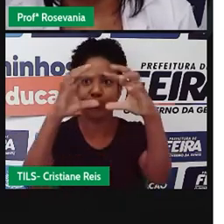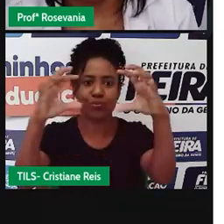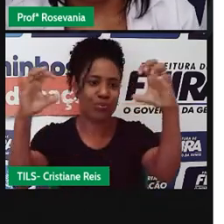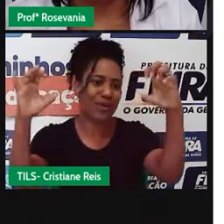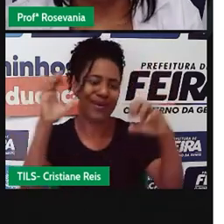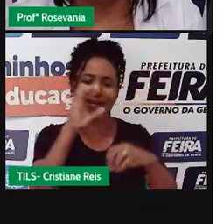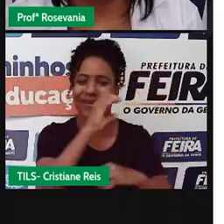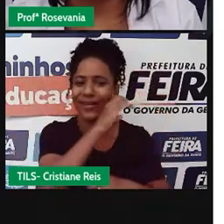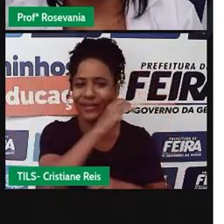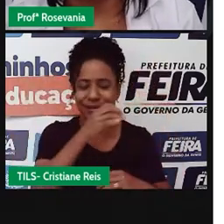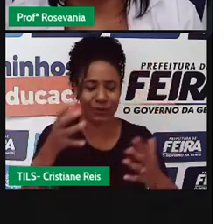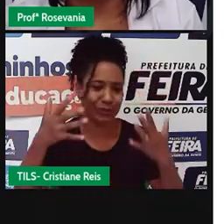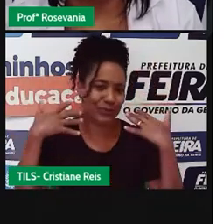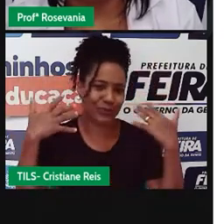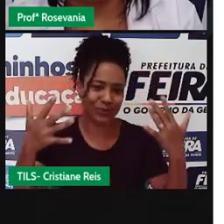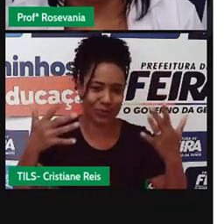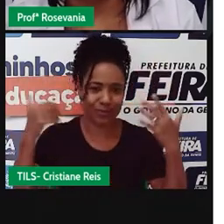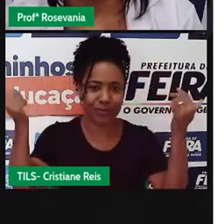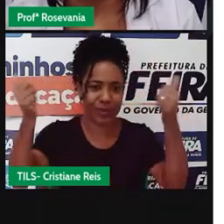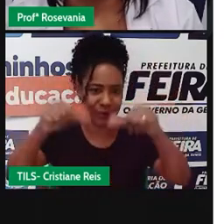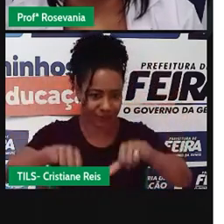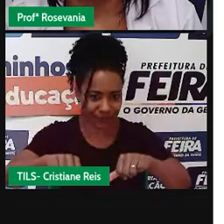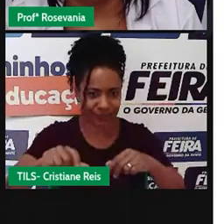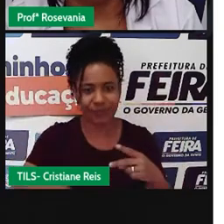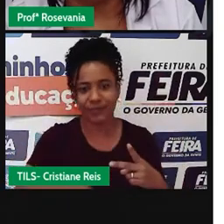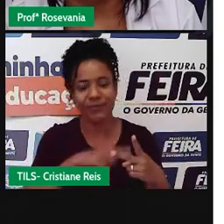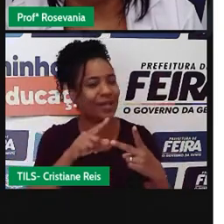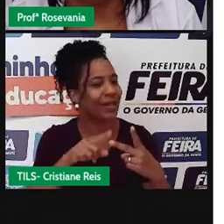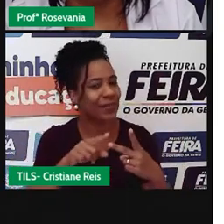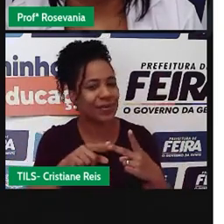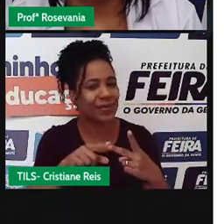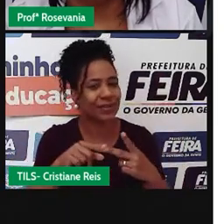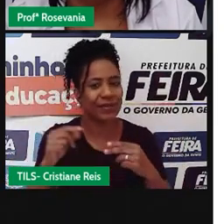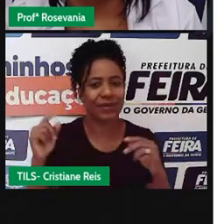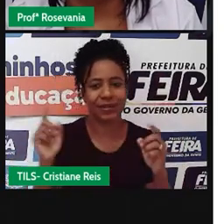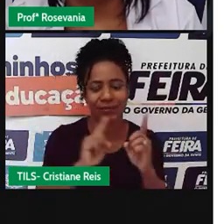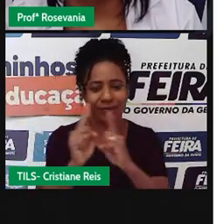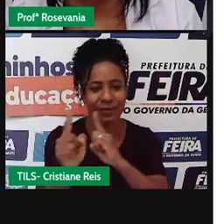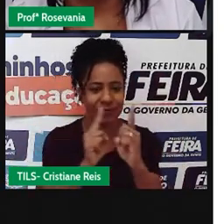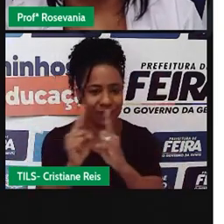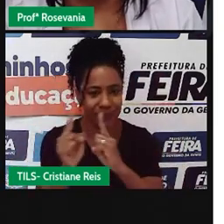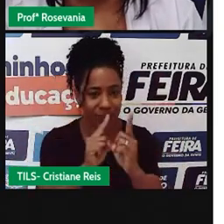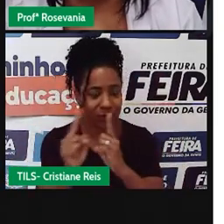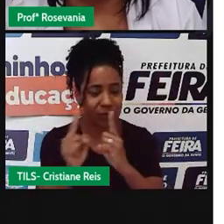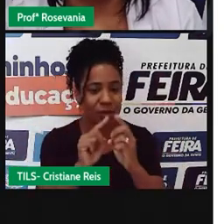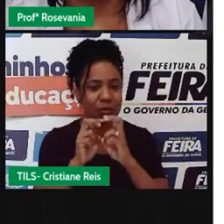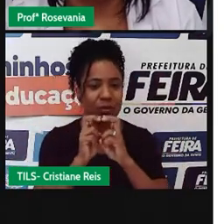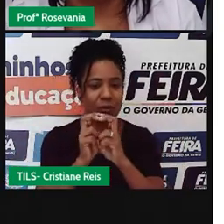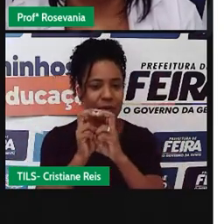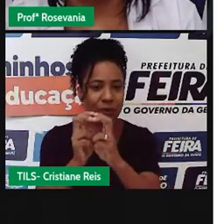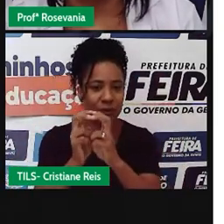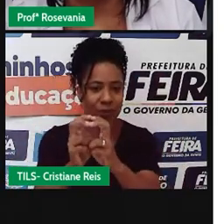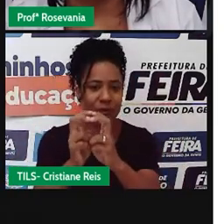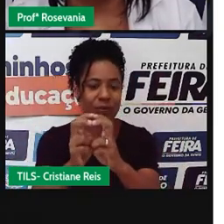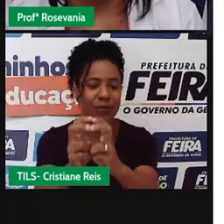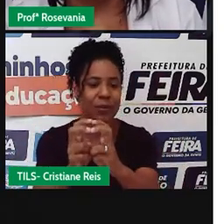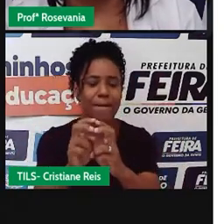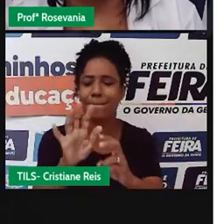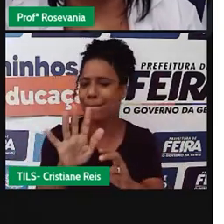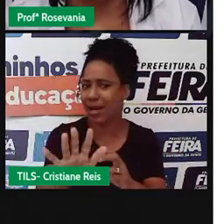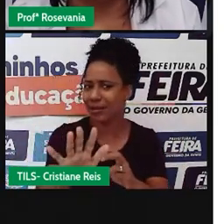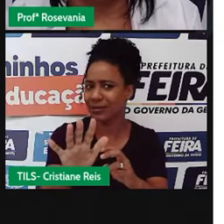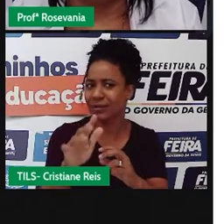gente vem para o transporte ferroviário, né, assim, a gente tem o transporte ferroviário, mas esse transporte aqui,